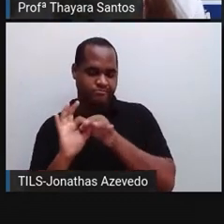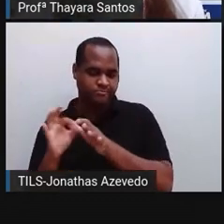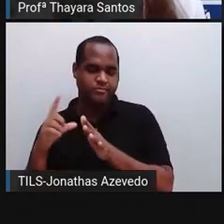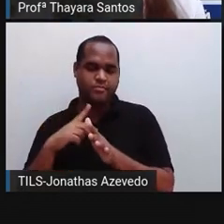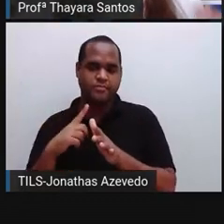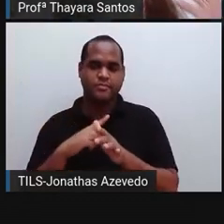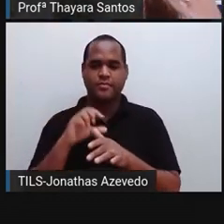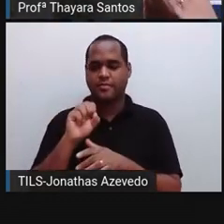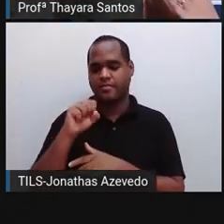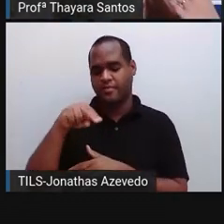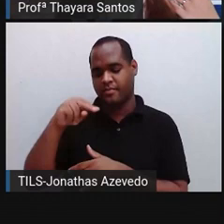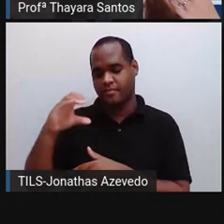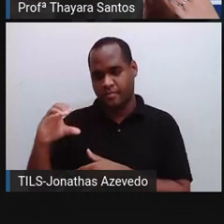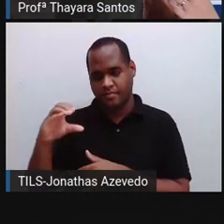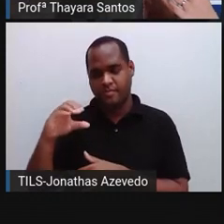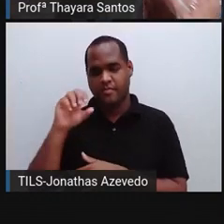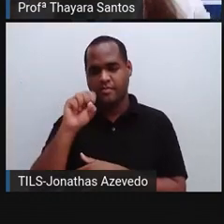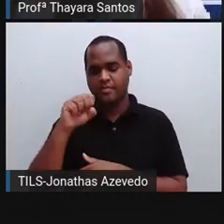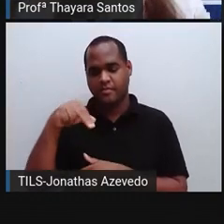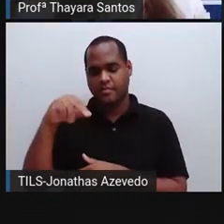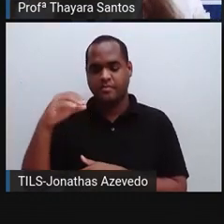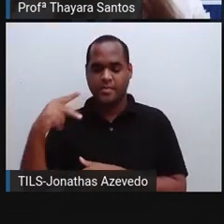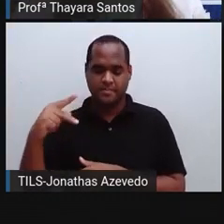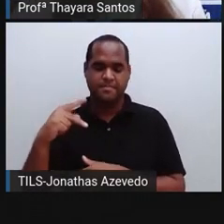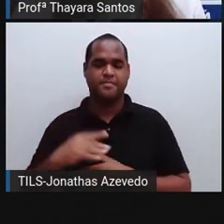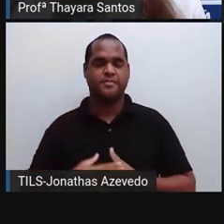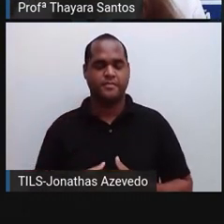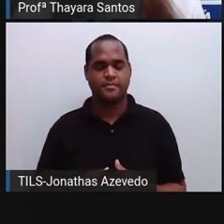nervoso central com o sistema nervoso periférico.